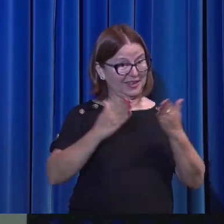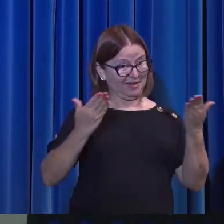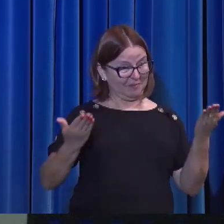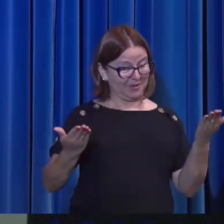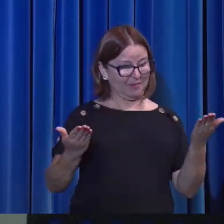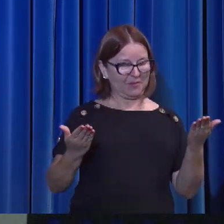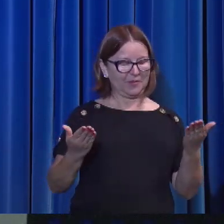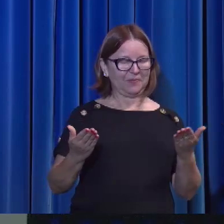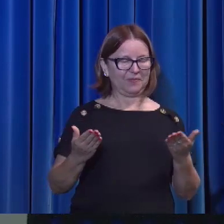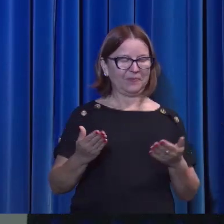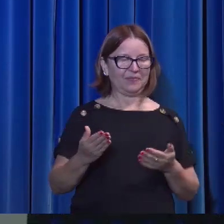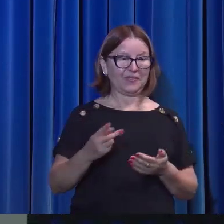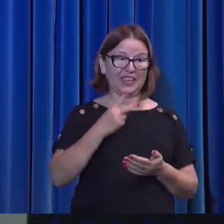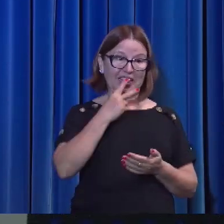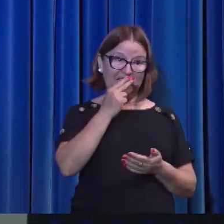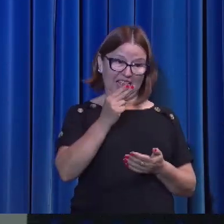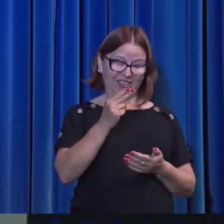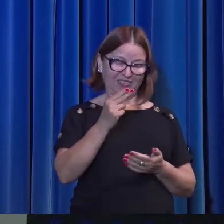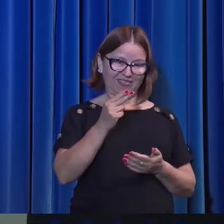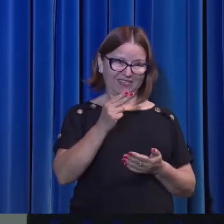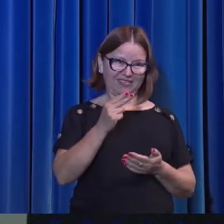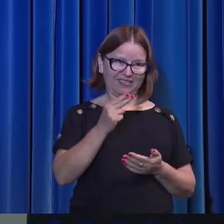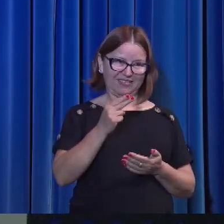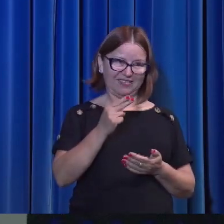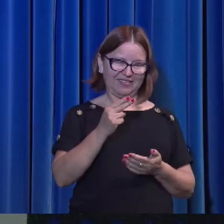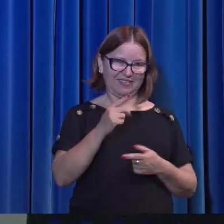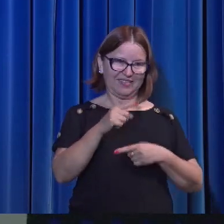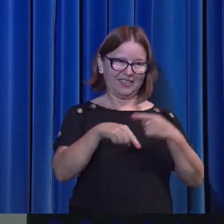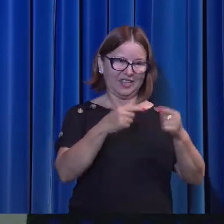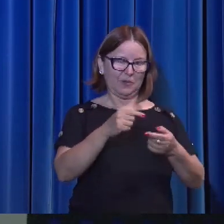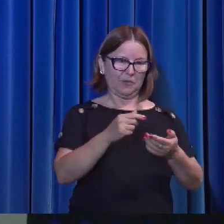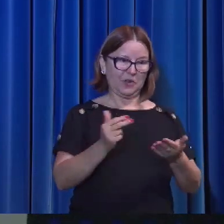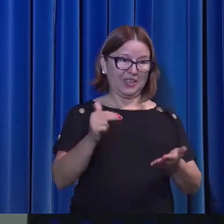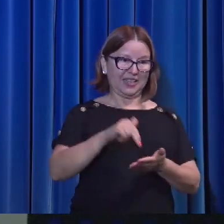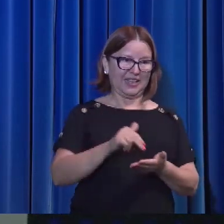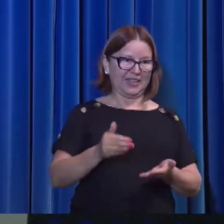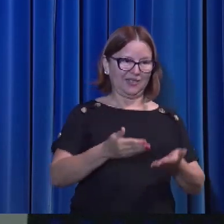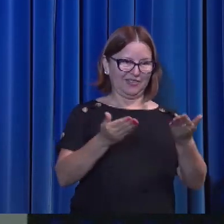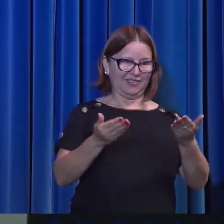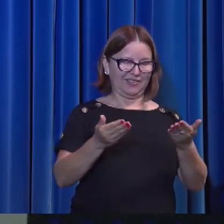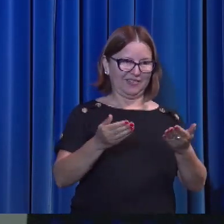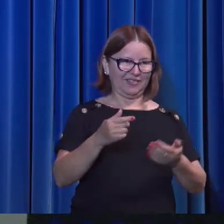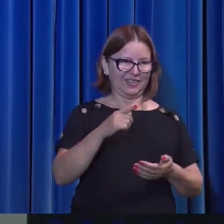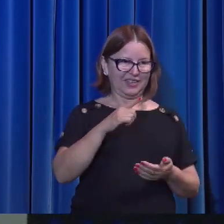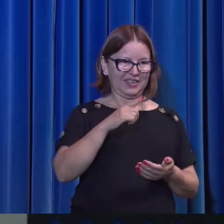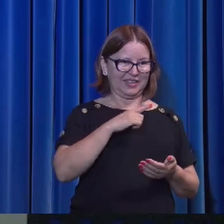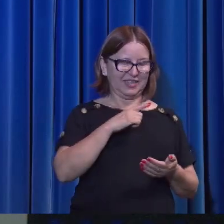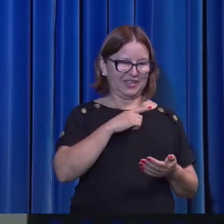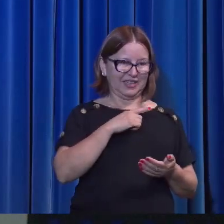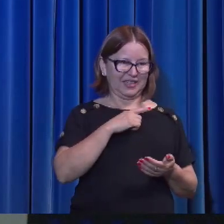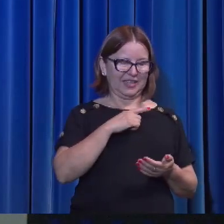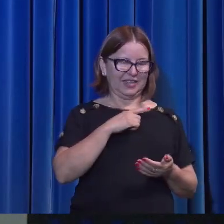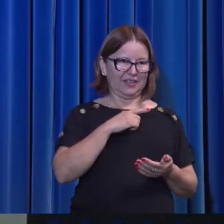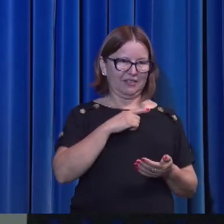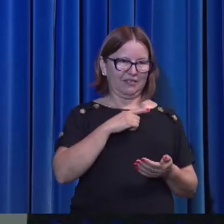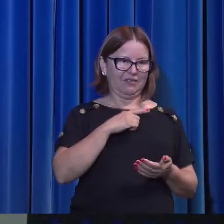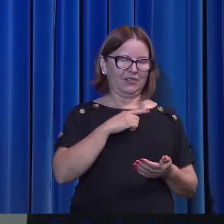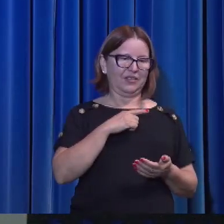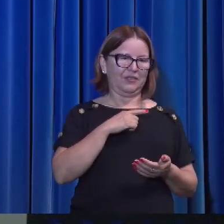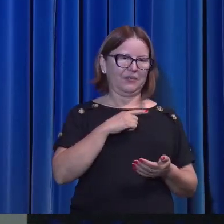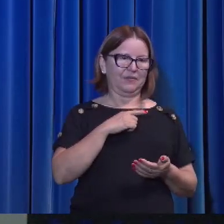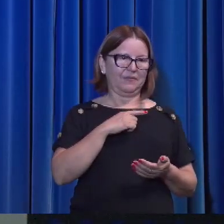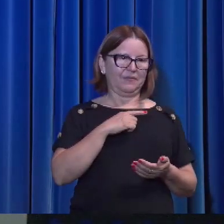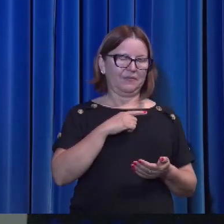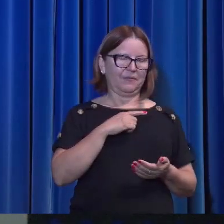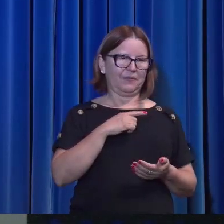dizem que a partir da ressurreição, é que houve regeneração das pessoas, inclusive dos discípulos.